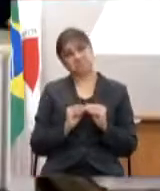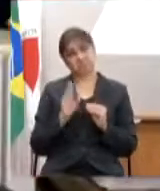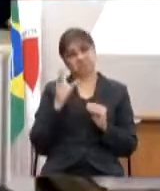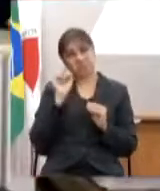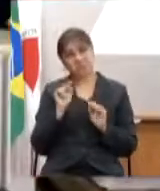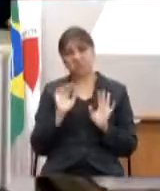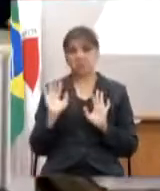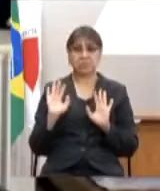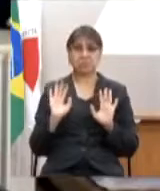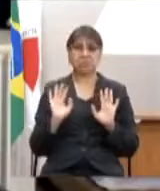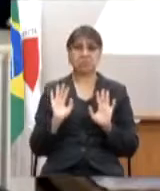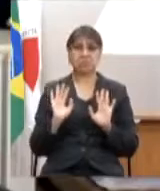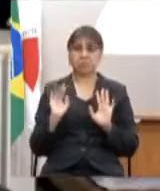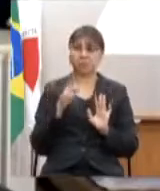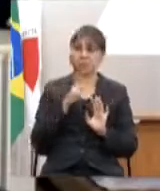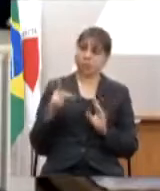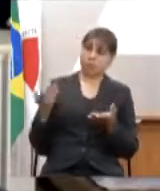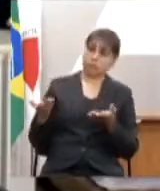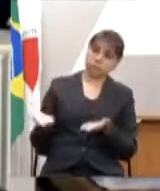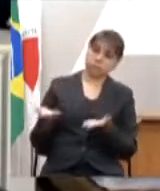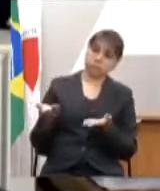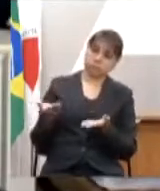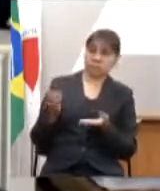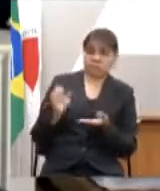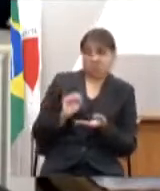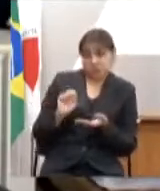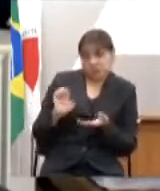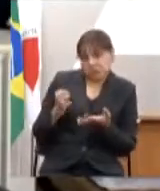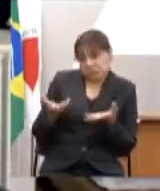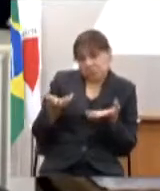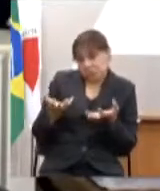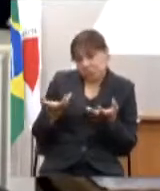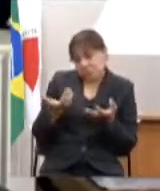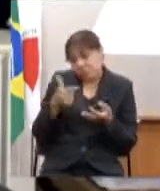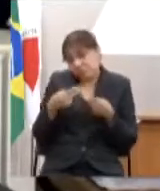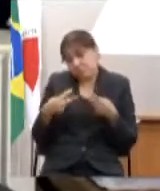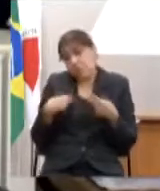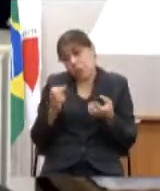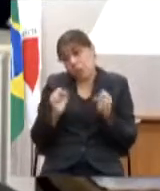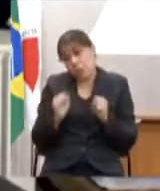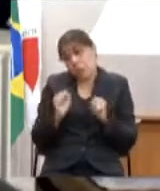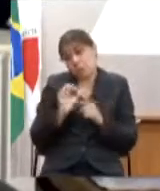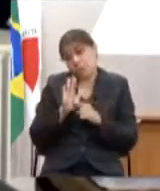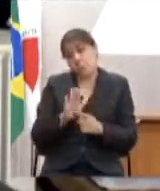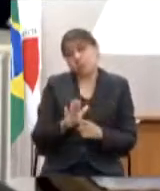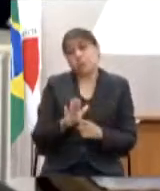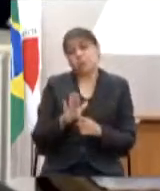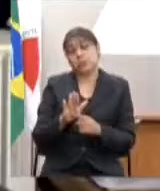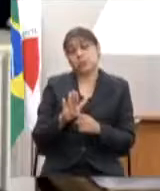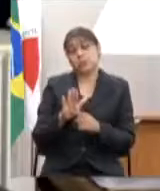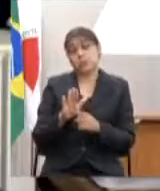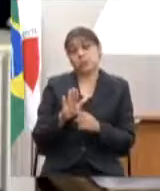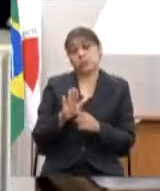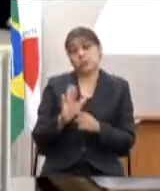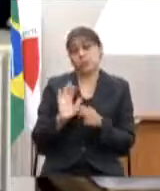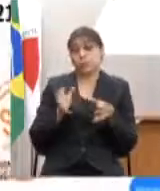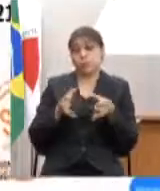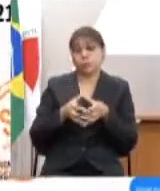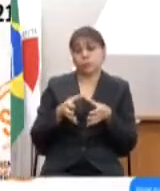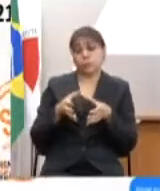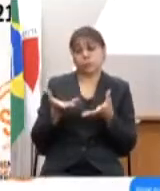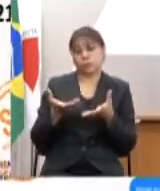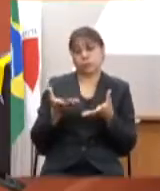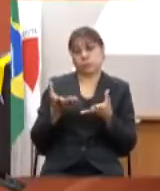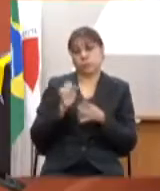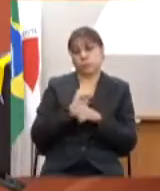aí presidente Ian Freire se o senhor desejar eu já apresento o foi a atuação do comitê covid agora.